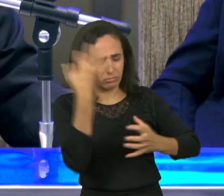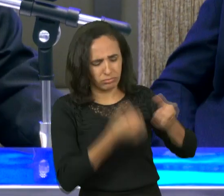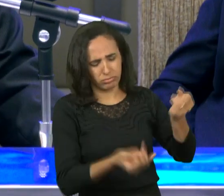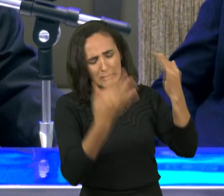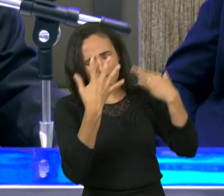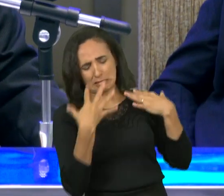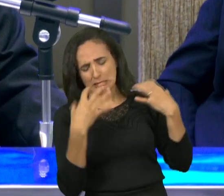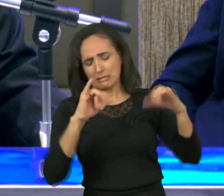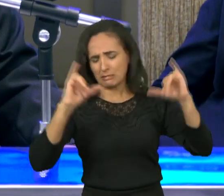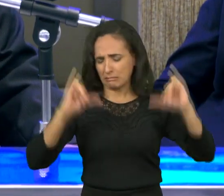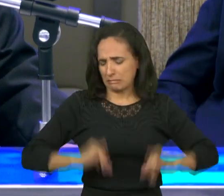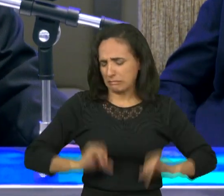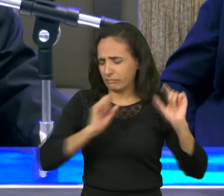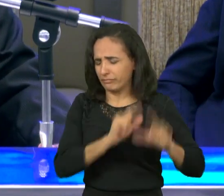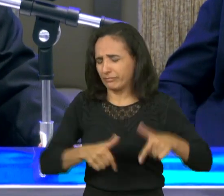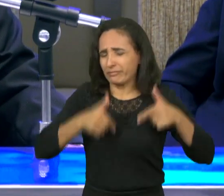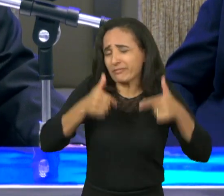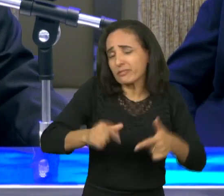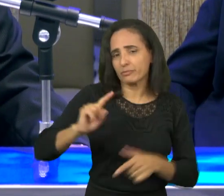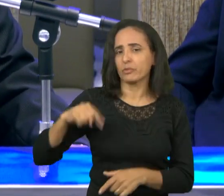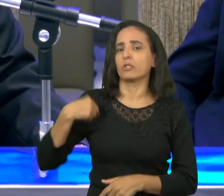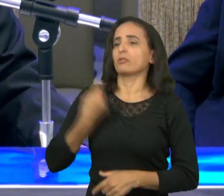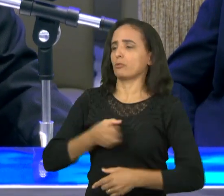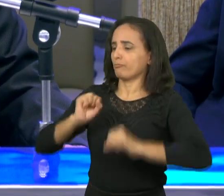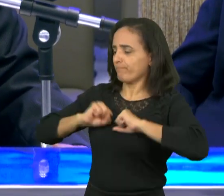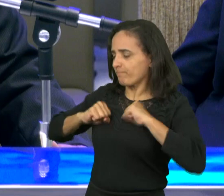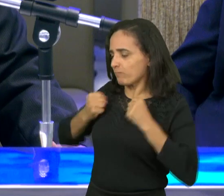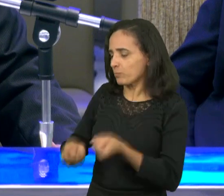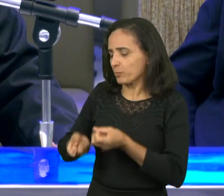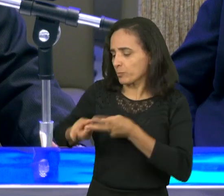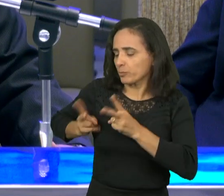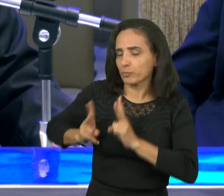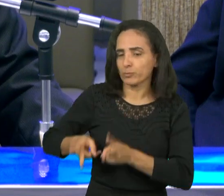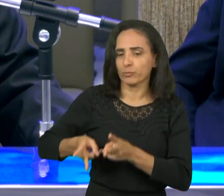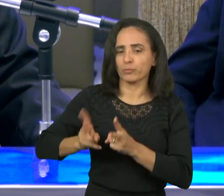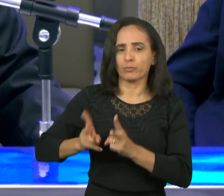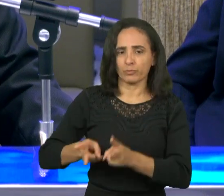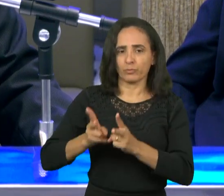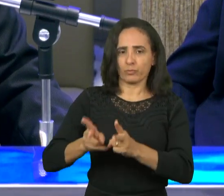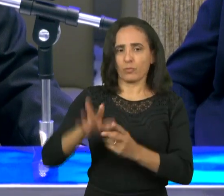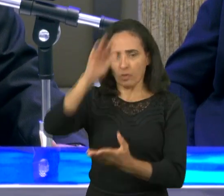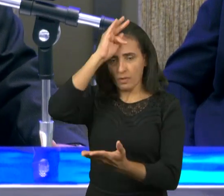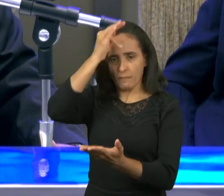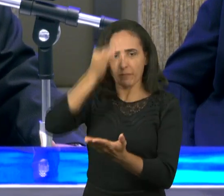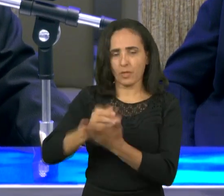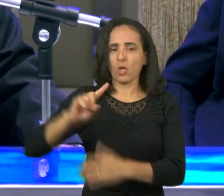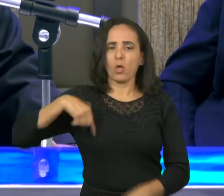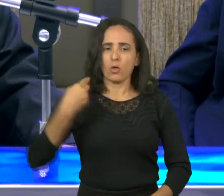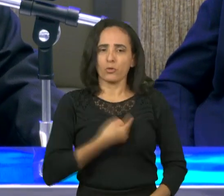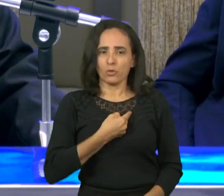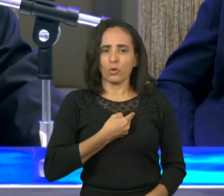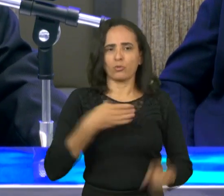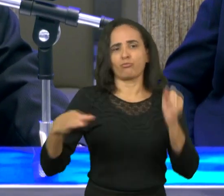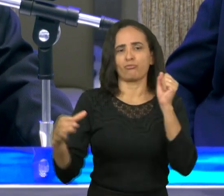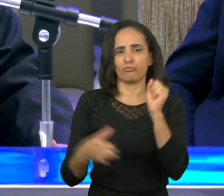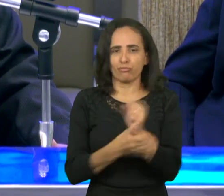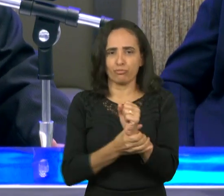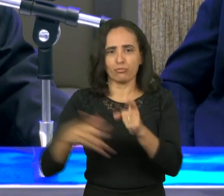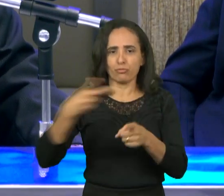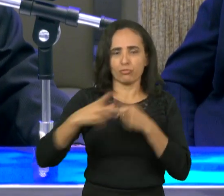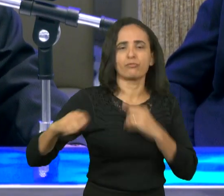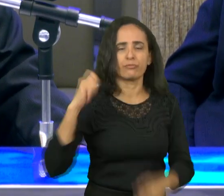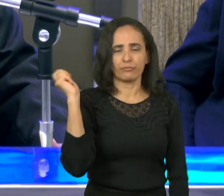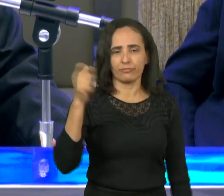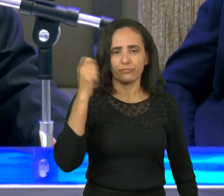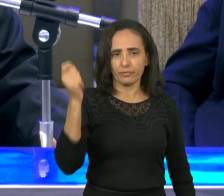que podem vir que podem existir na vida do crente mas pela fé vamos vencendo amém